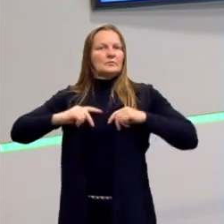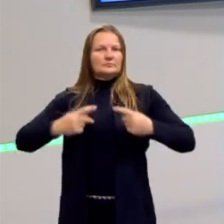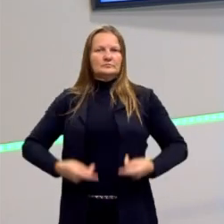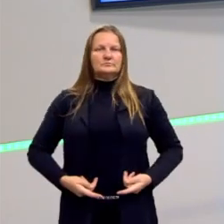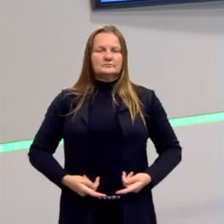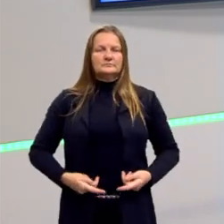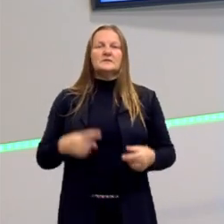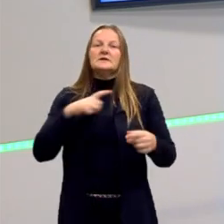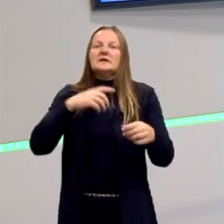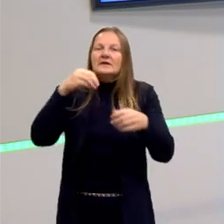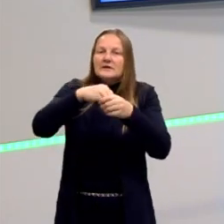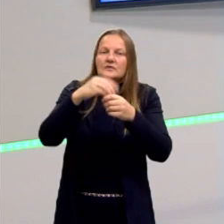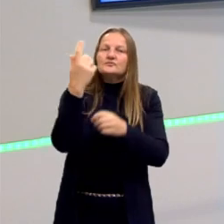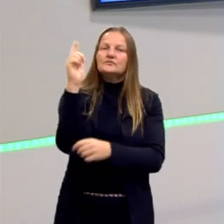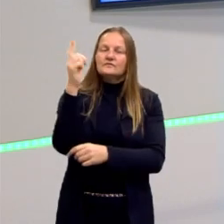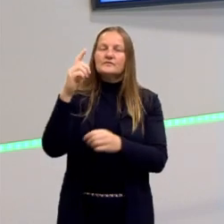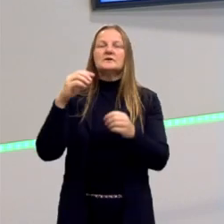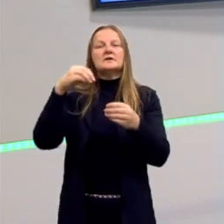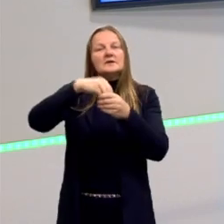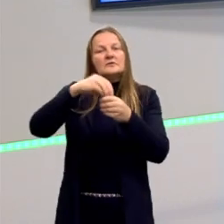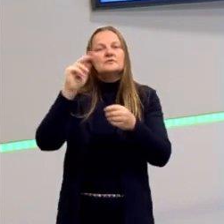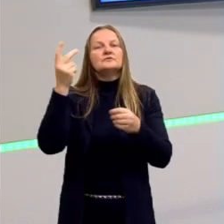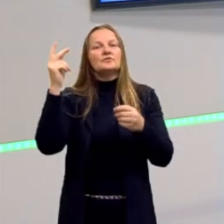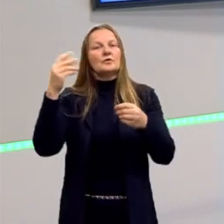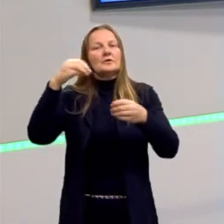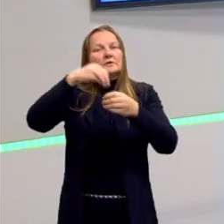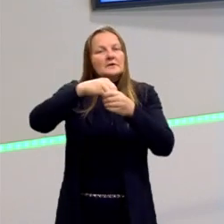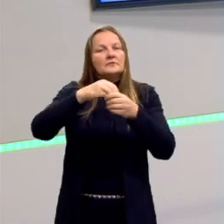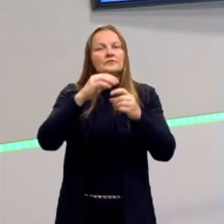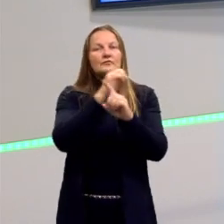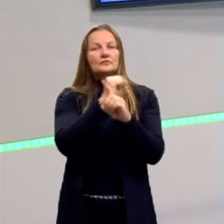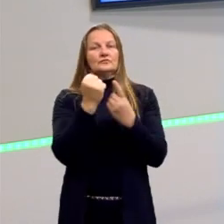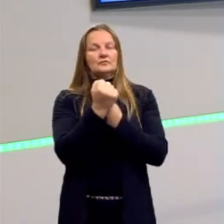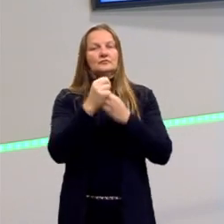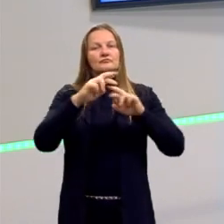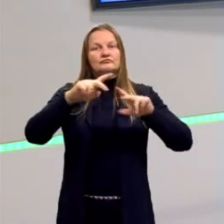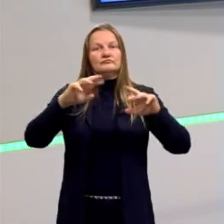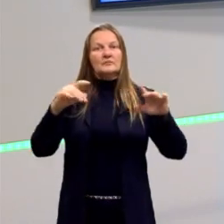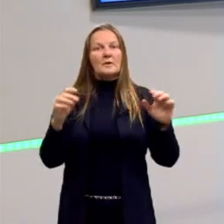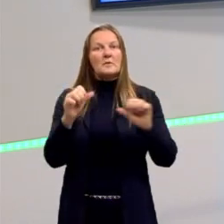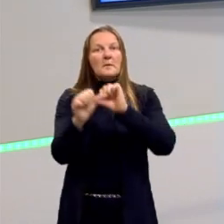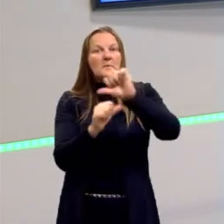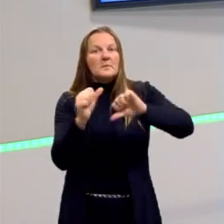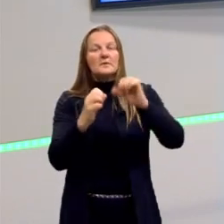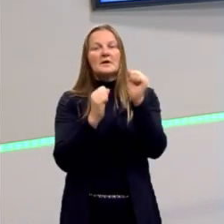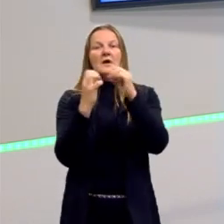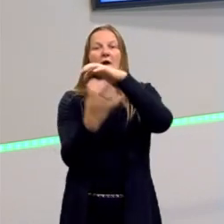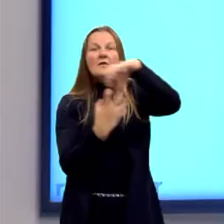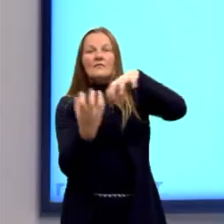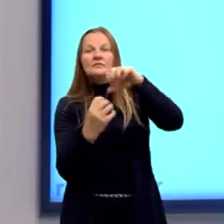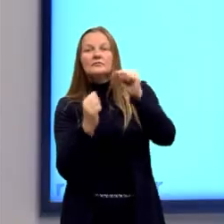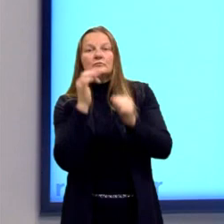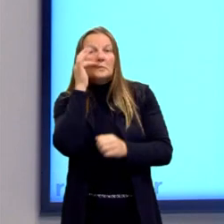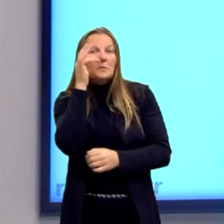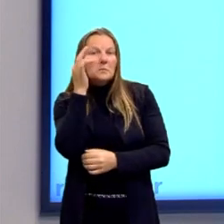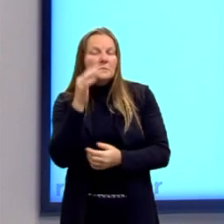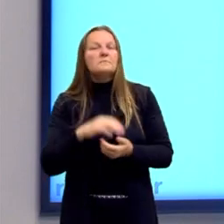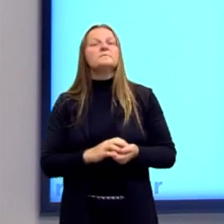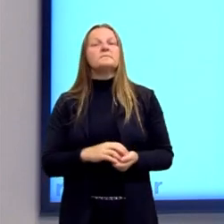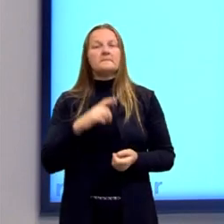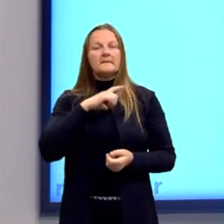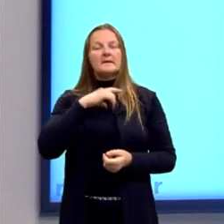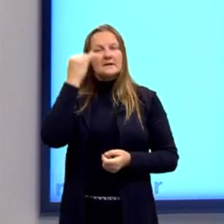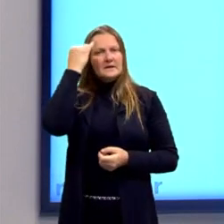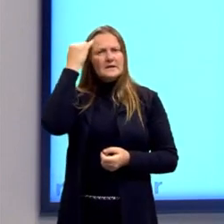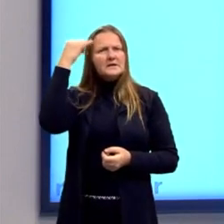Eles trazem modificações intensas para a humanidade. A Revolução Francesa vai trazer os